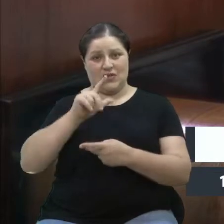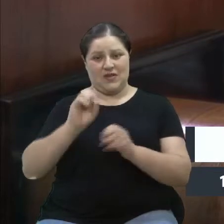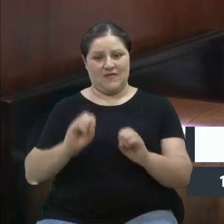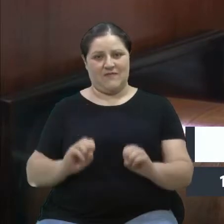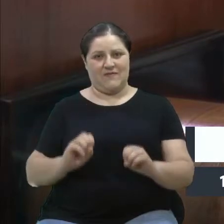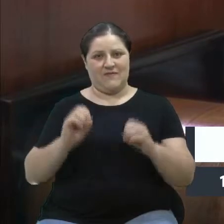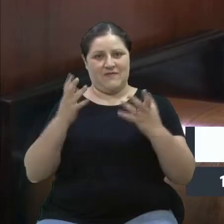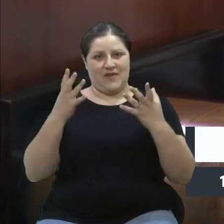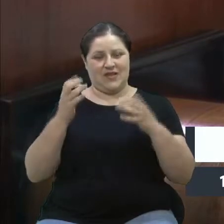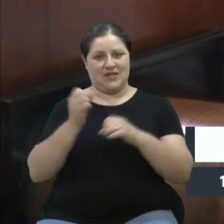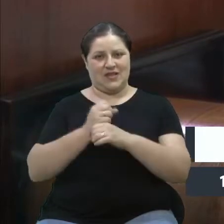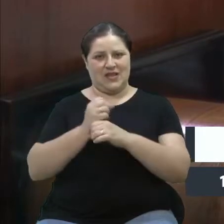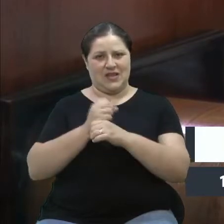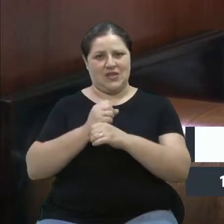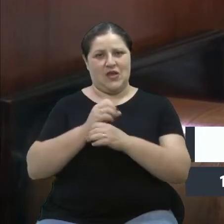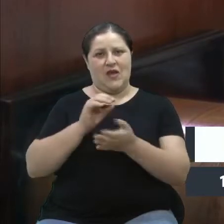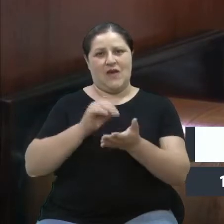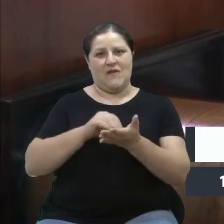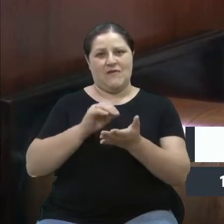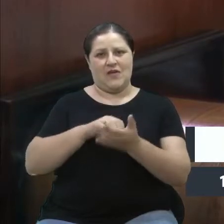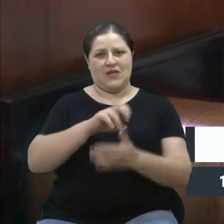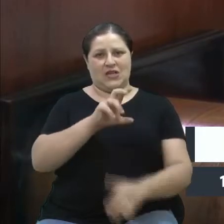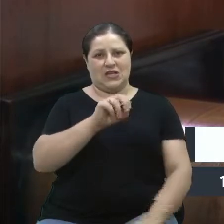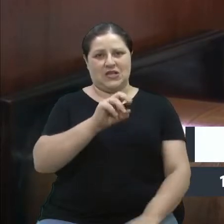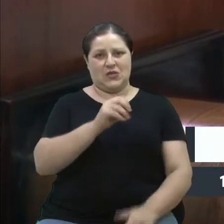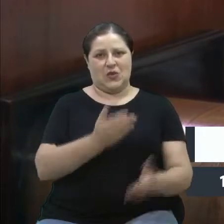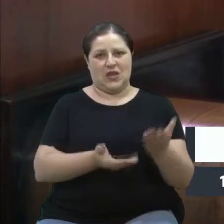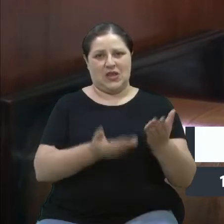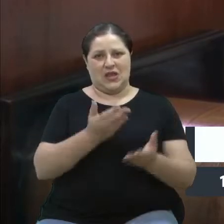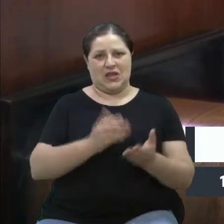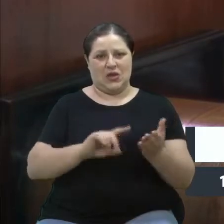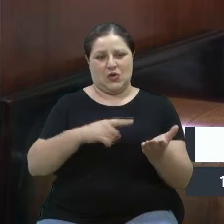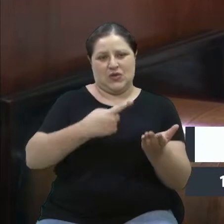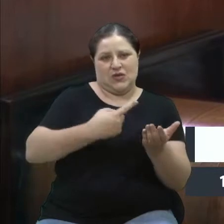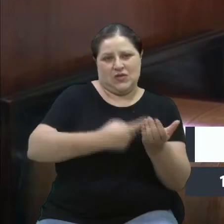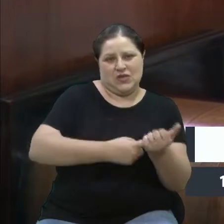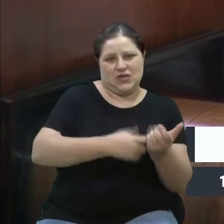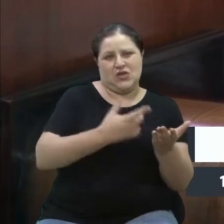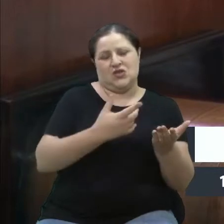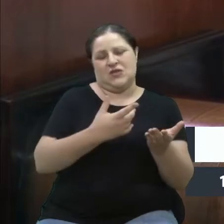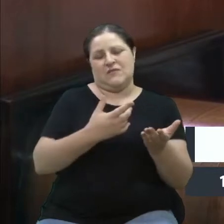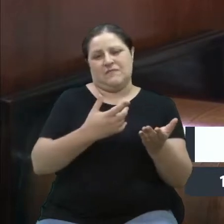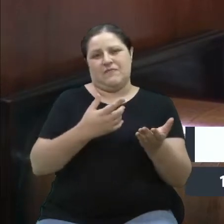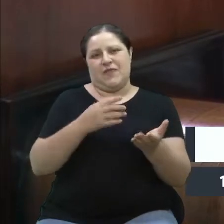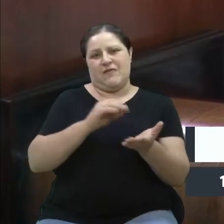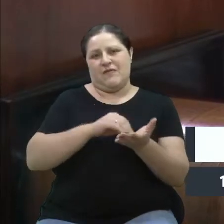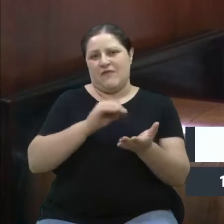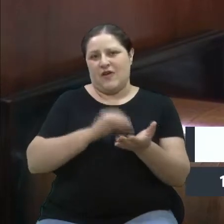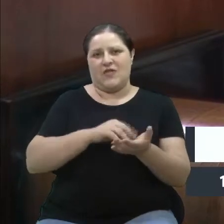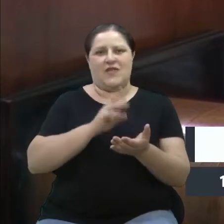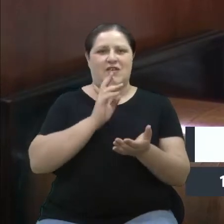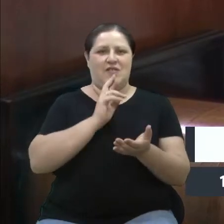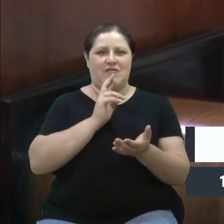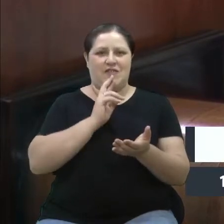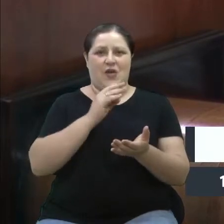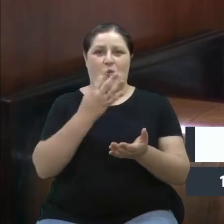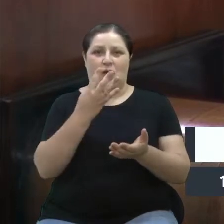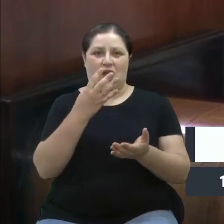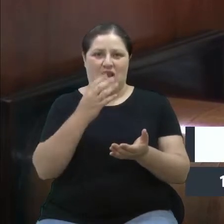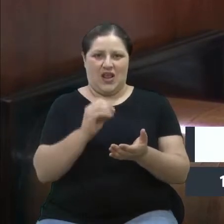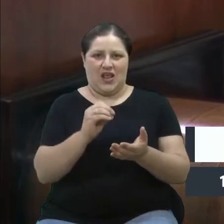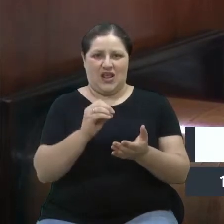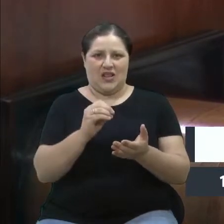Faltavam ainda 50 quilos de salsicha, faltavam ainda mais uns 40 fardos refrigerantes, e a partir daquela